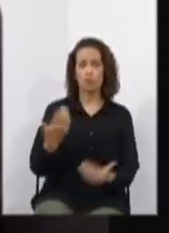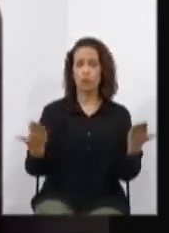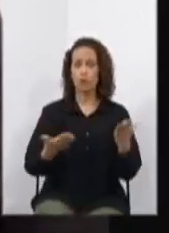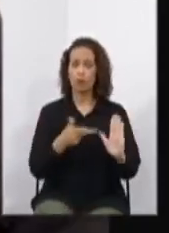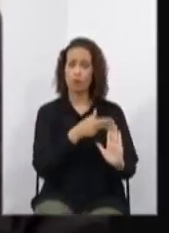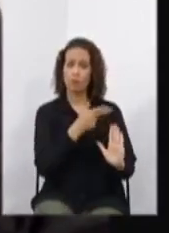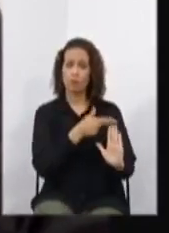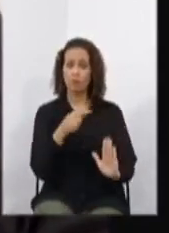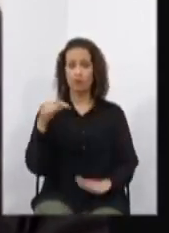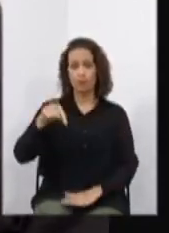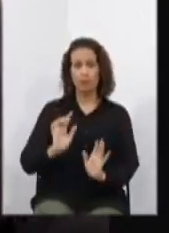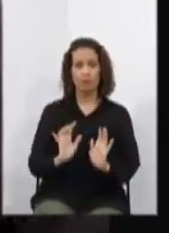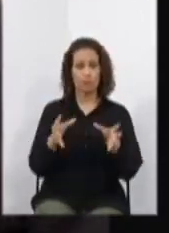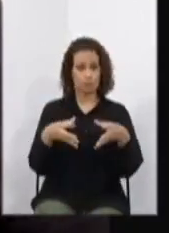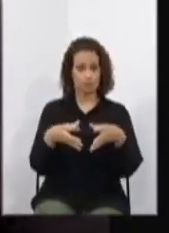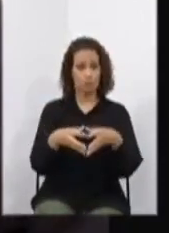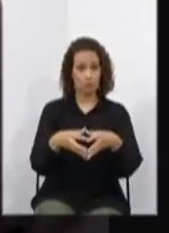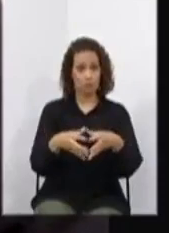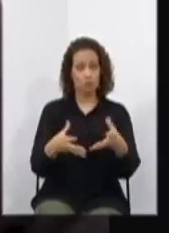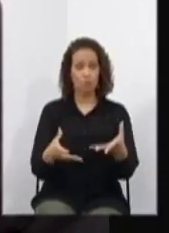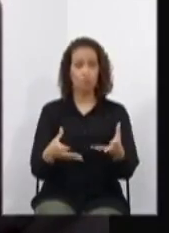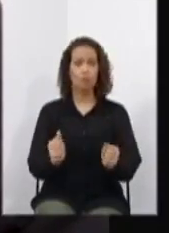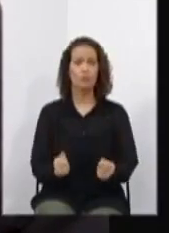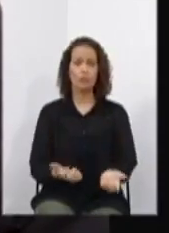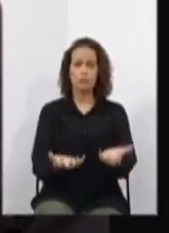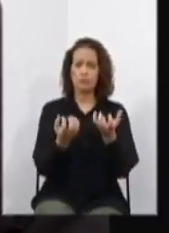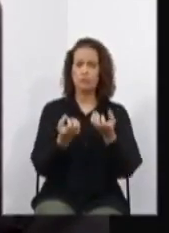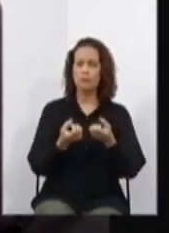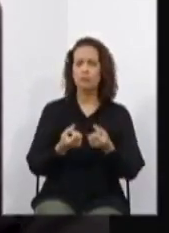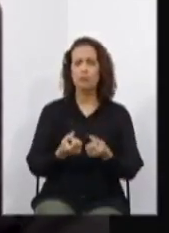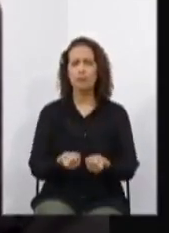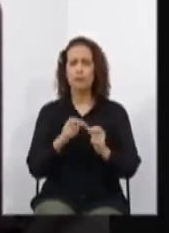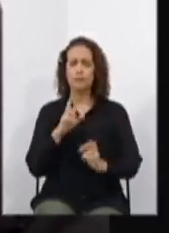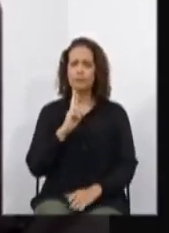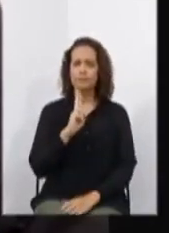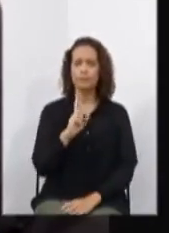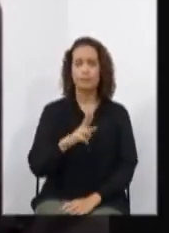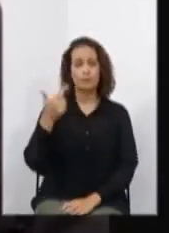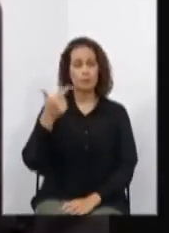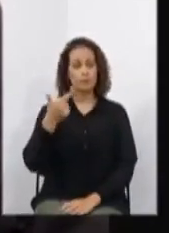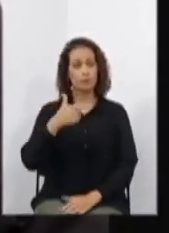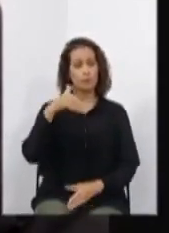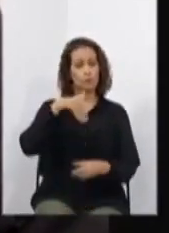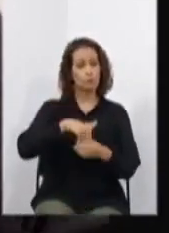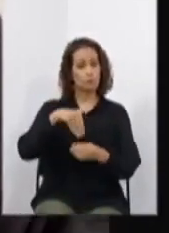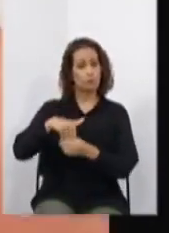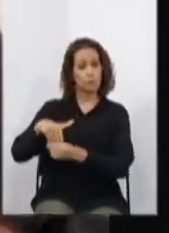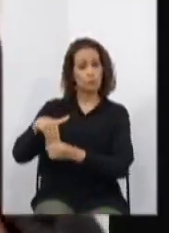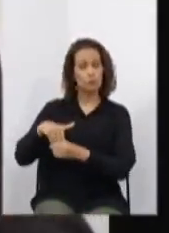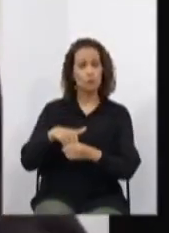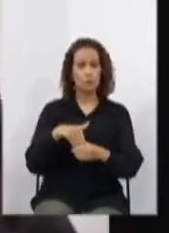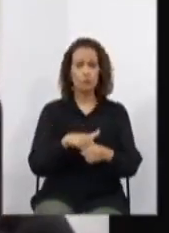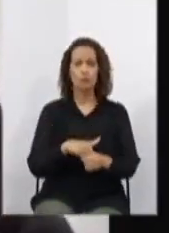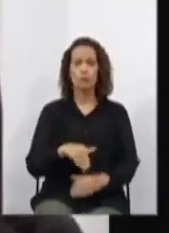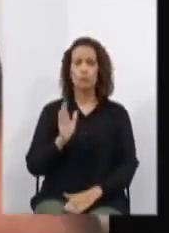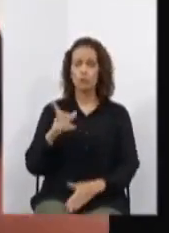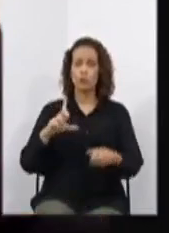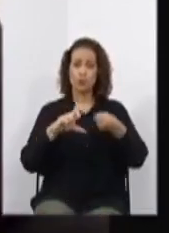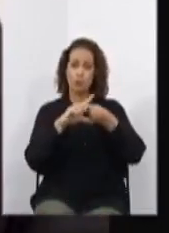a esta comissão para receber parecer para o segundo turno nos termos do artigo